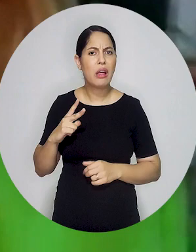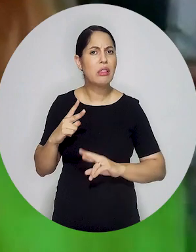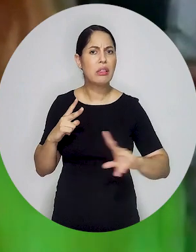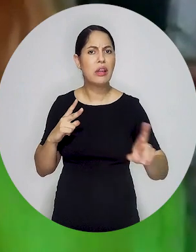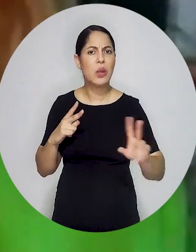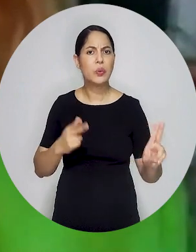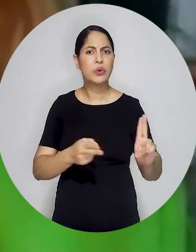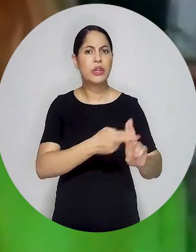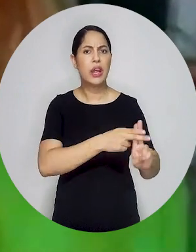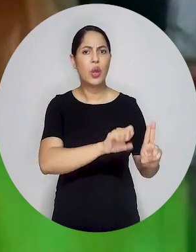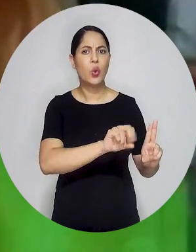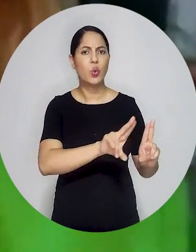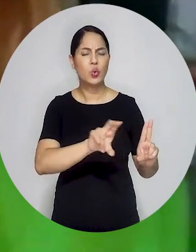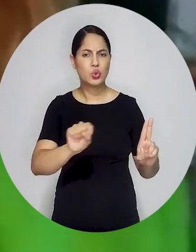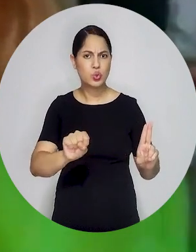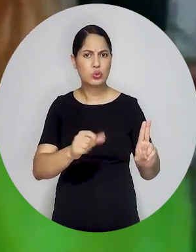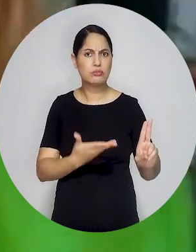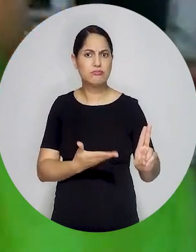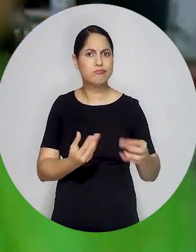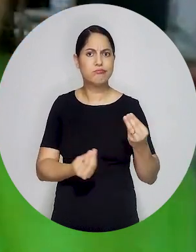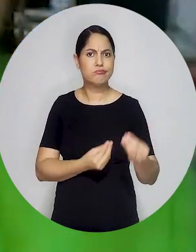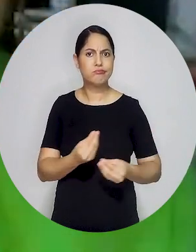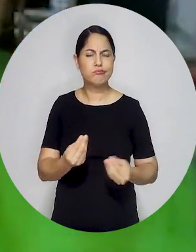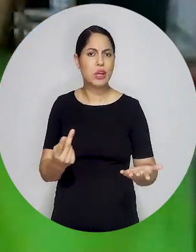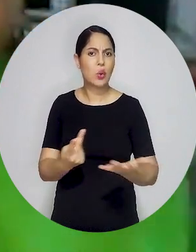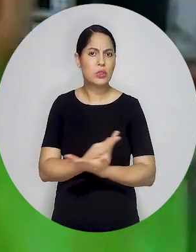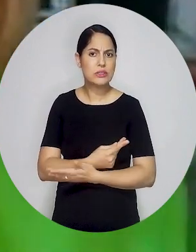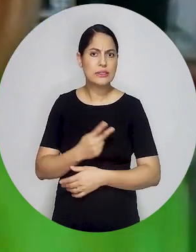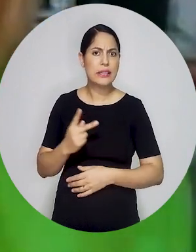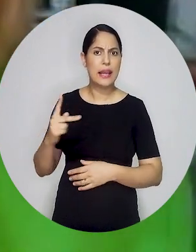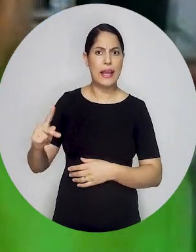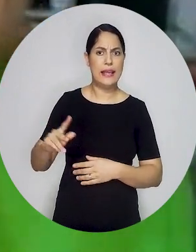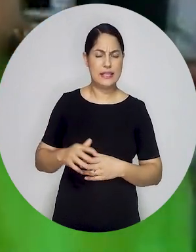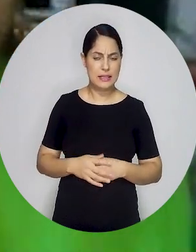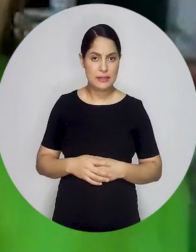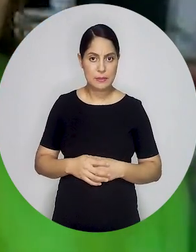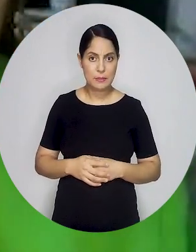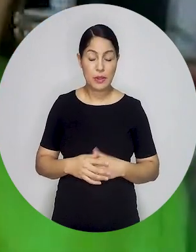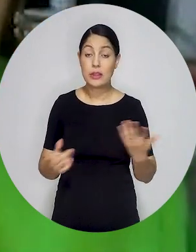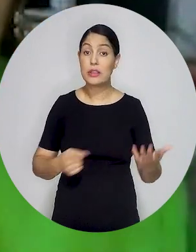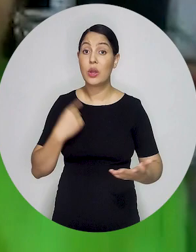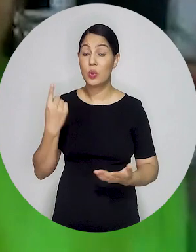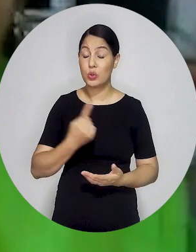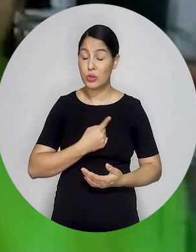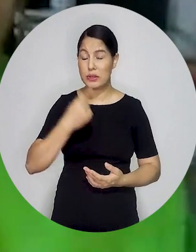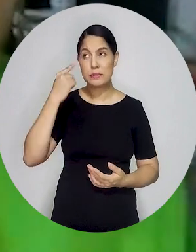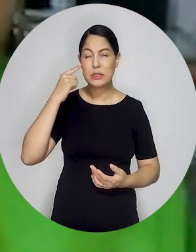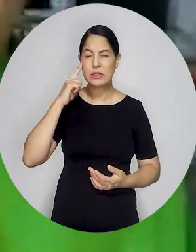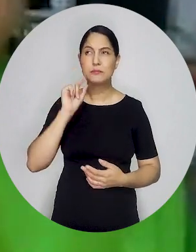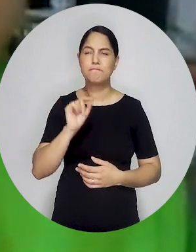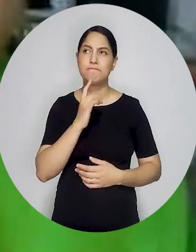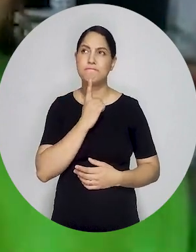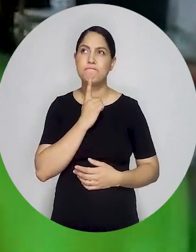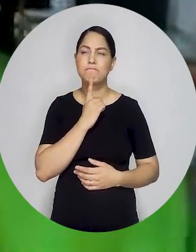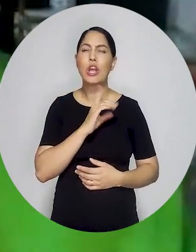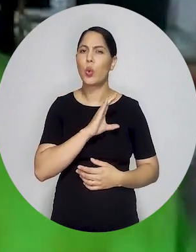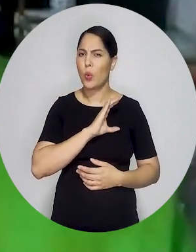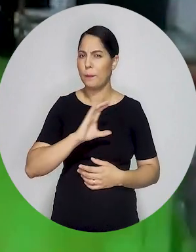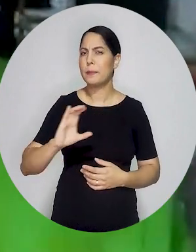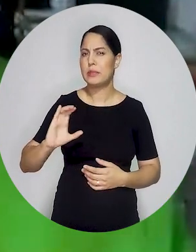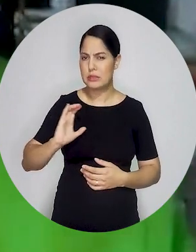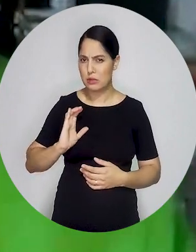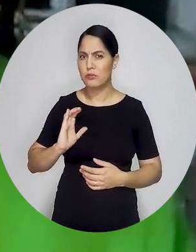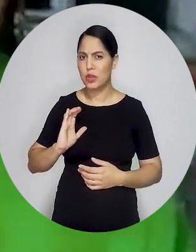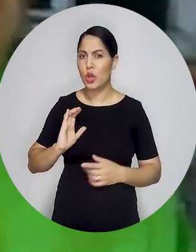entidades privadas que não atendem SUS, que nós sabemos que também terá um impacto muito grande. Quando nós pensamos